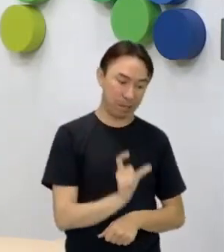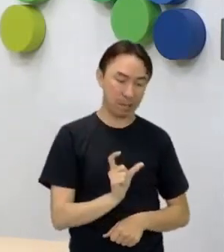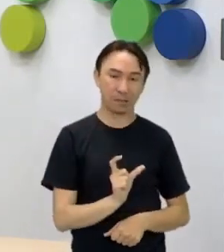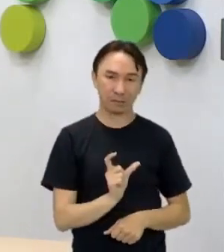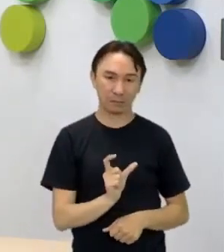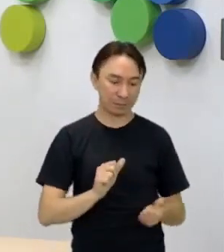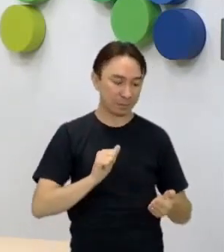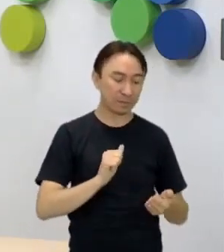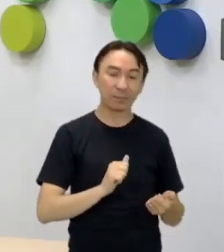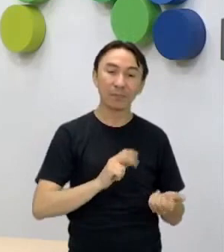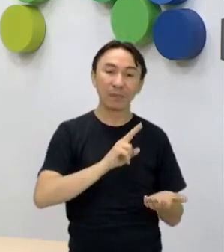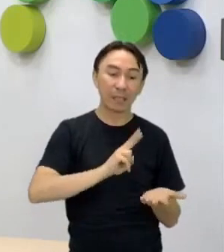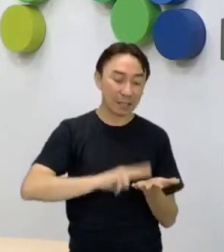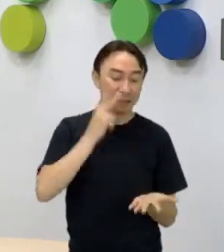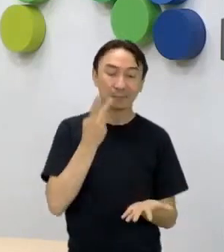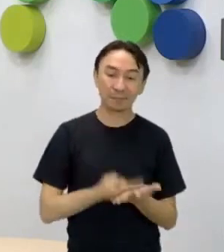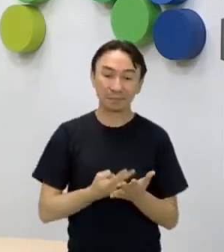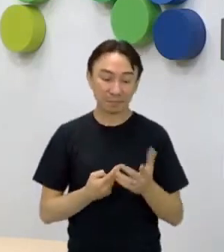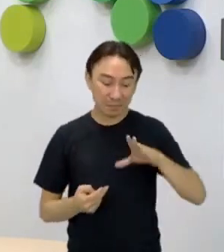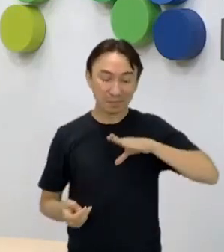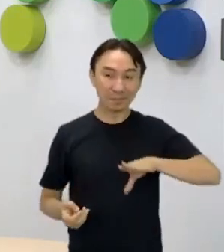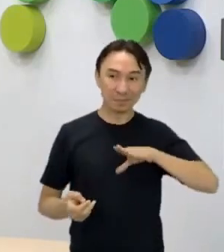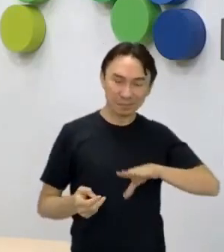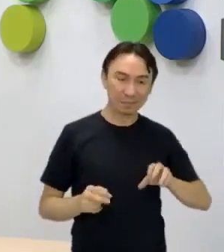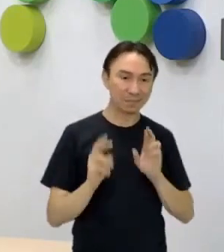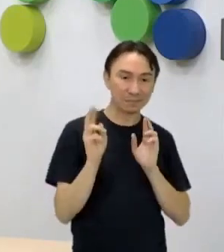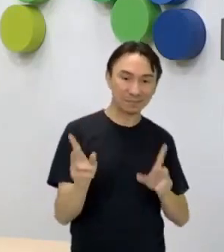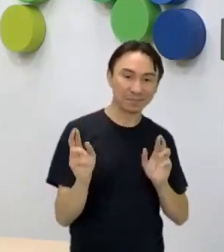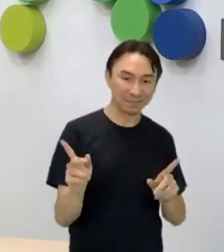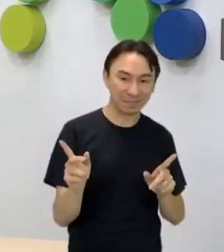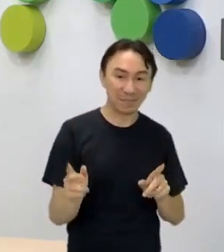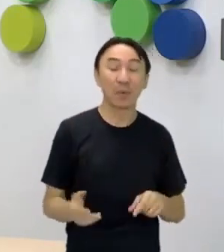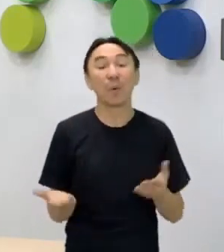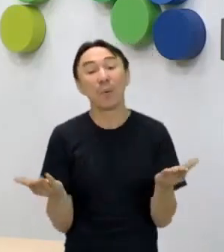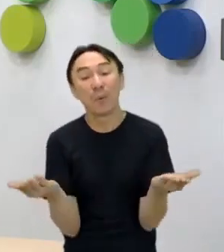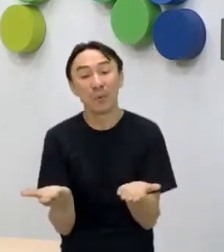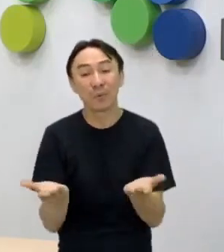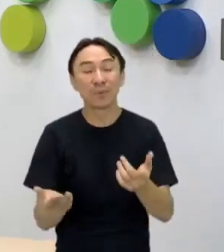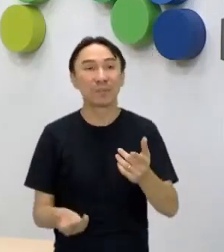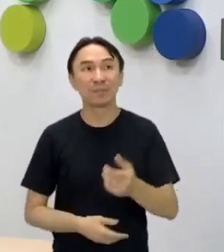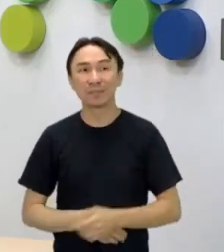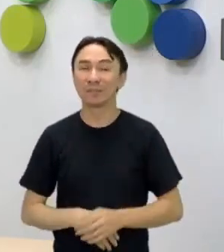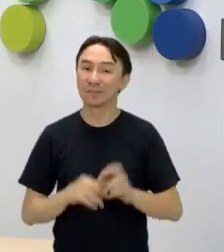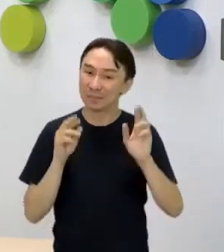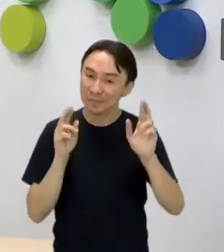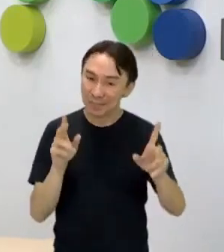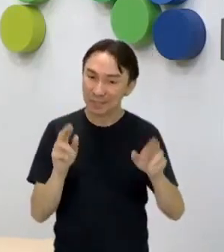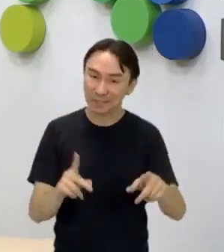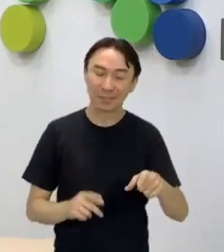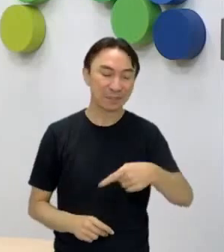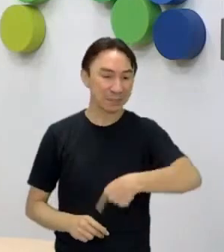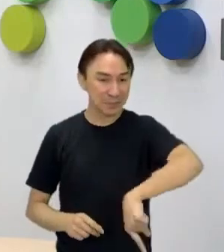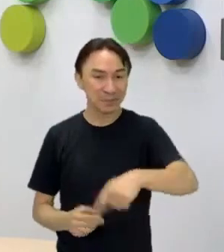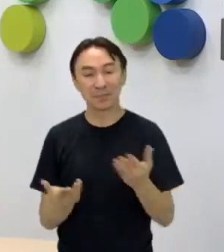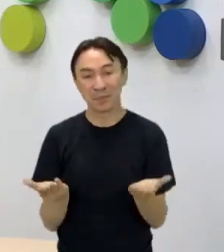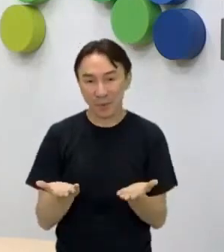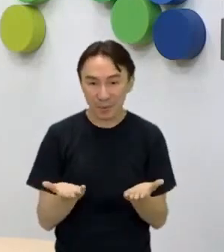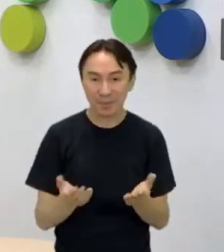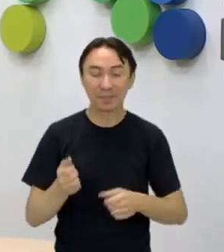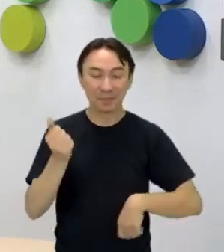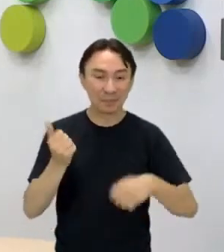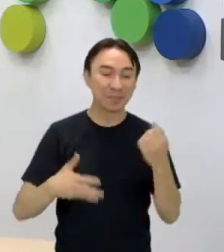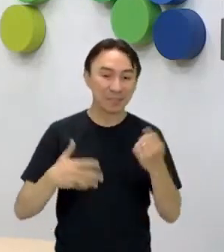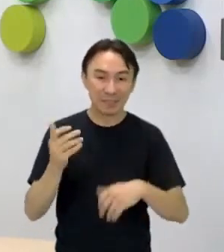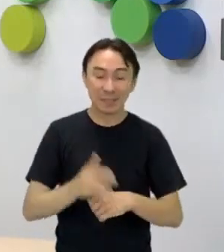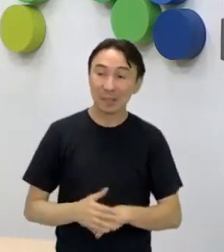correspondente a esse estrangeirismo. No caso hoje já é o contrário, a gente vai falar de uma variedade histórica, né? Então vamos falar aí de palavras